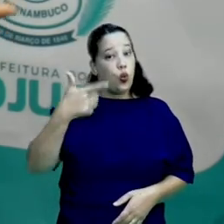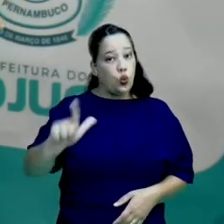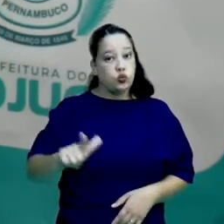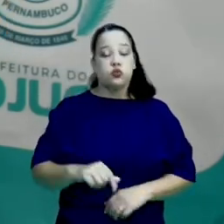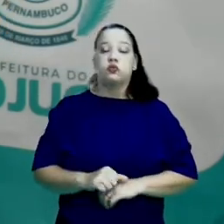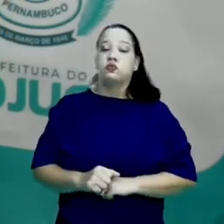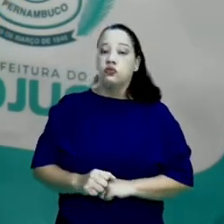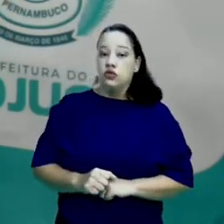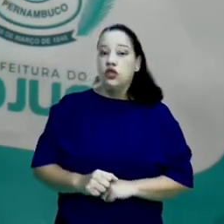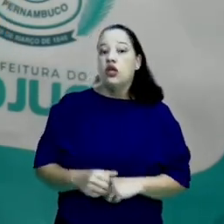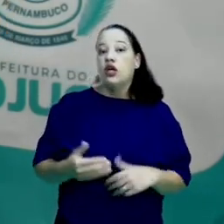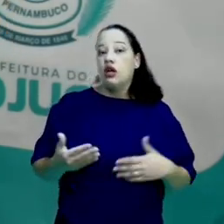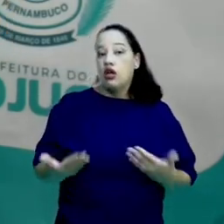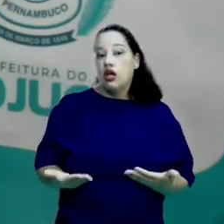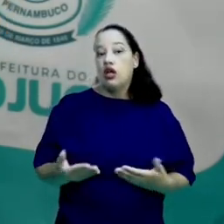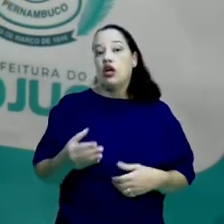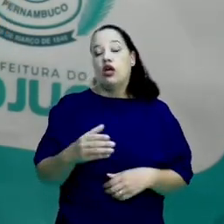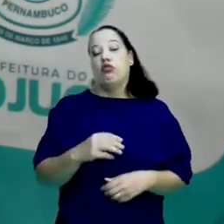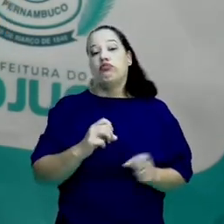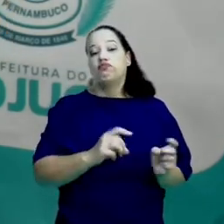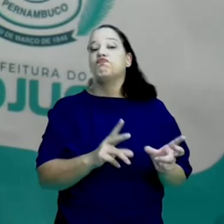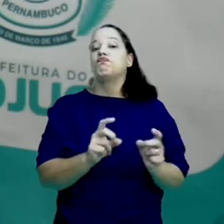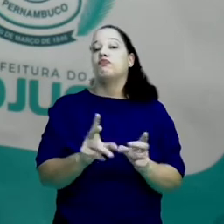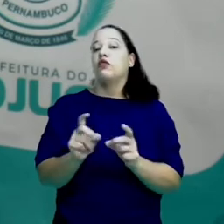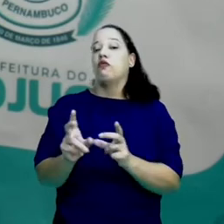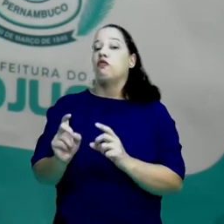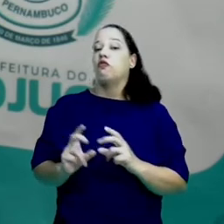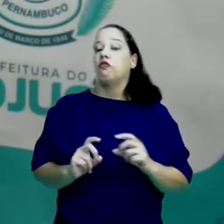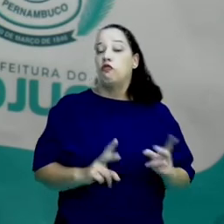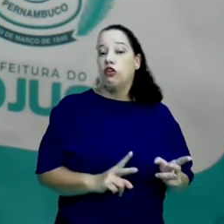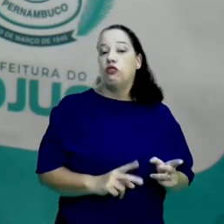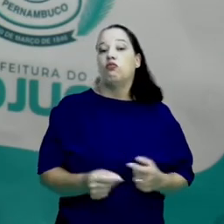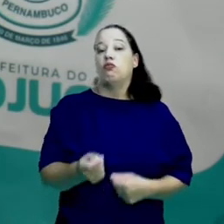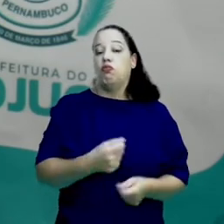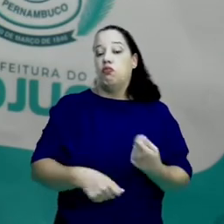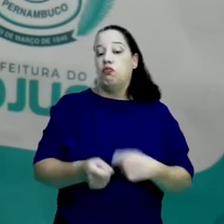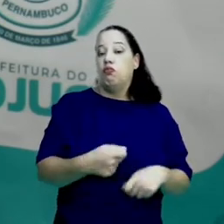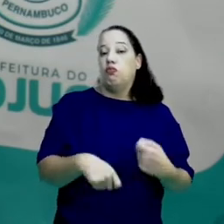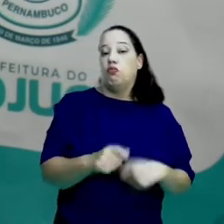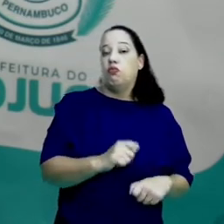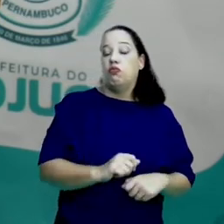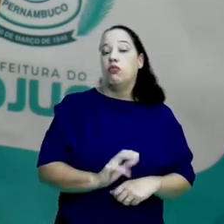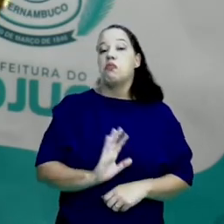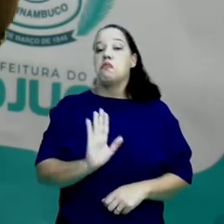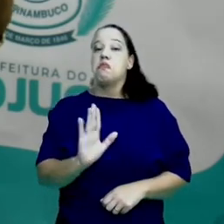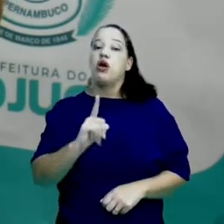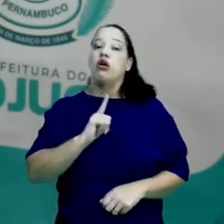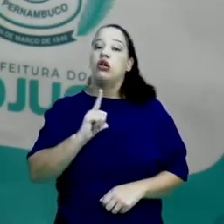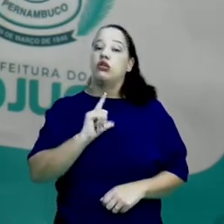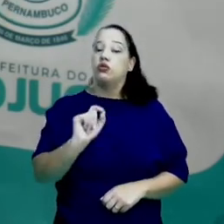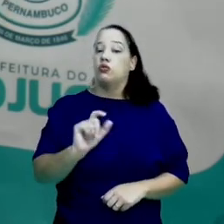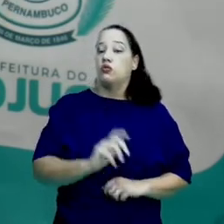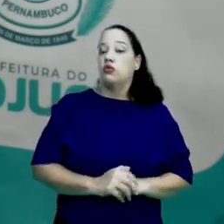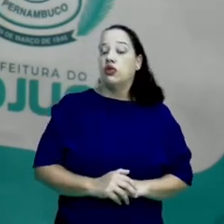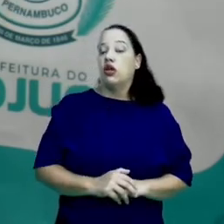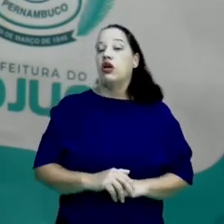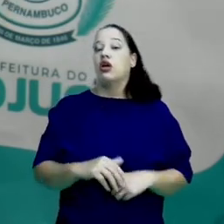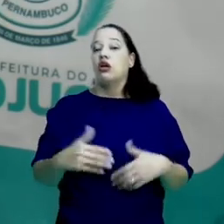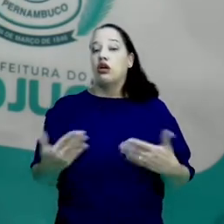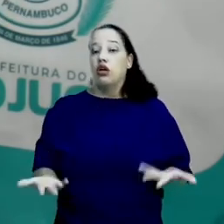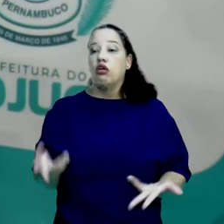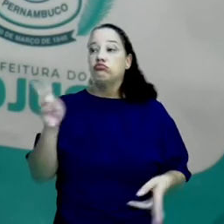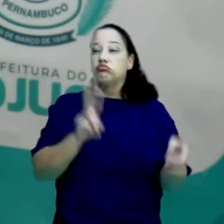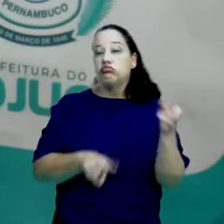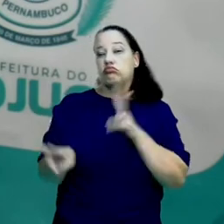vertentes na parte comercial, né, de geração de renda, mas o que tinha de mais amplo e que era